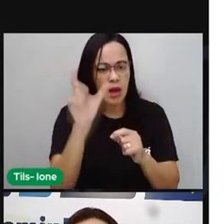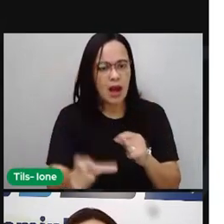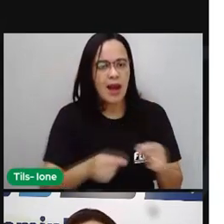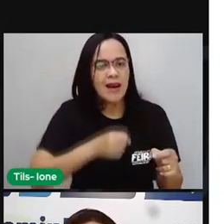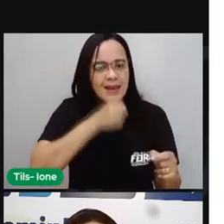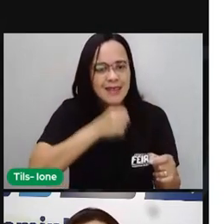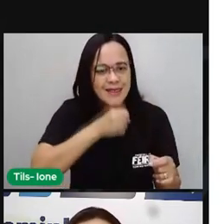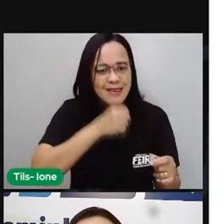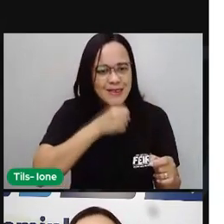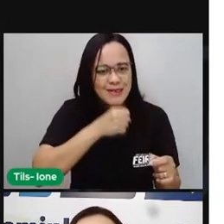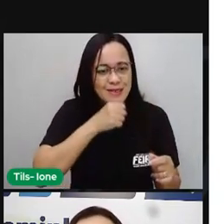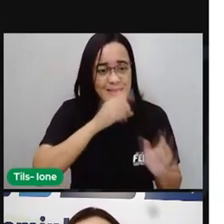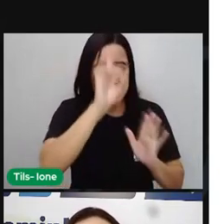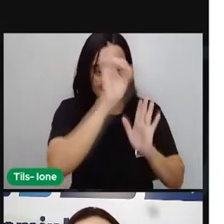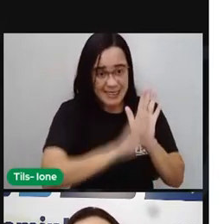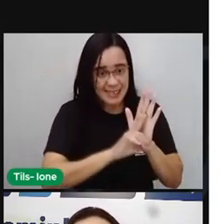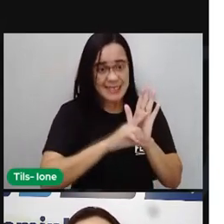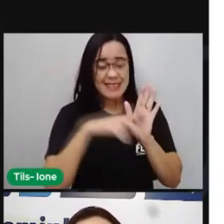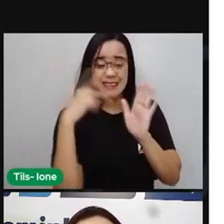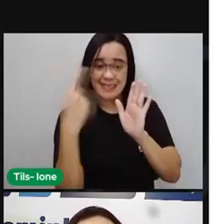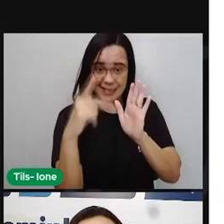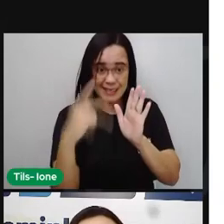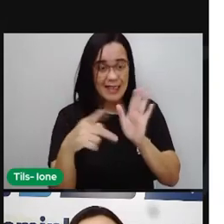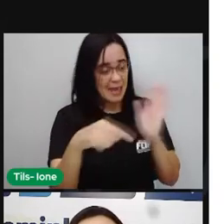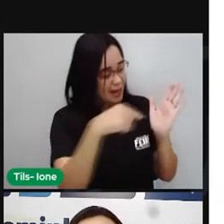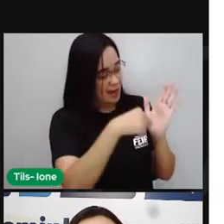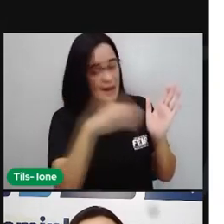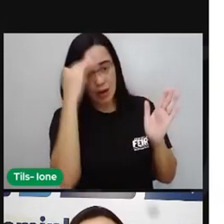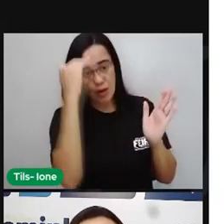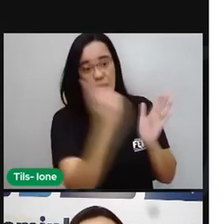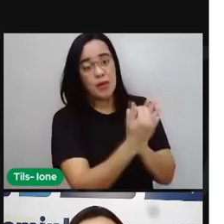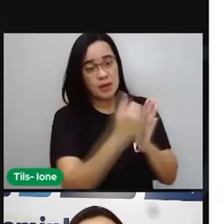todos os direitos que ele estabelece.